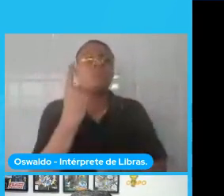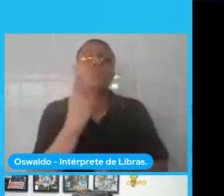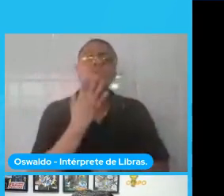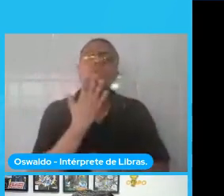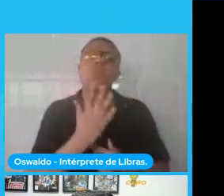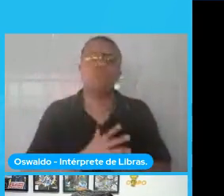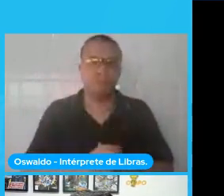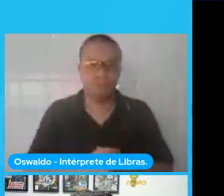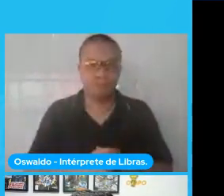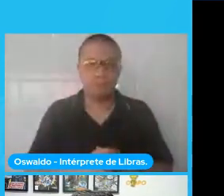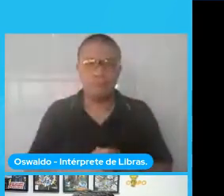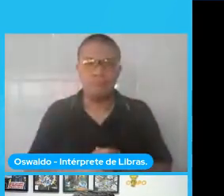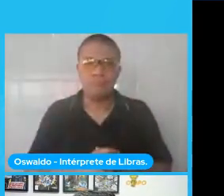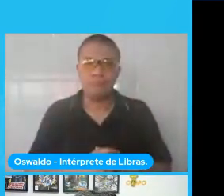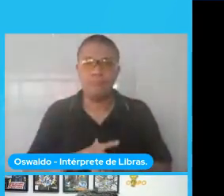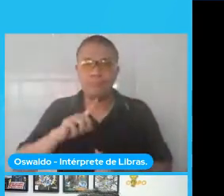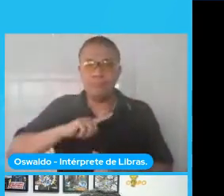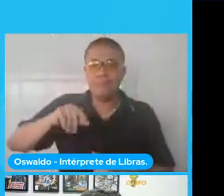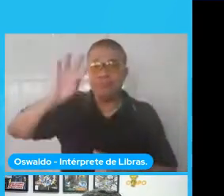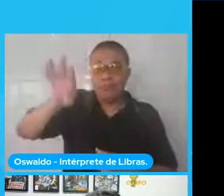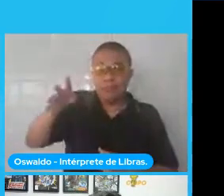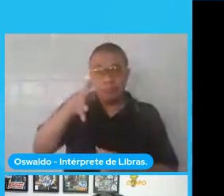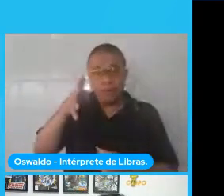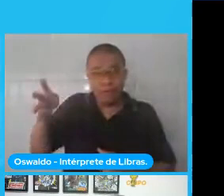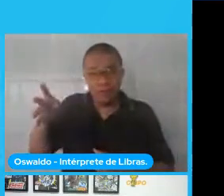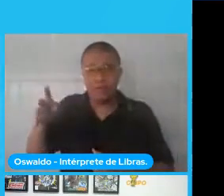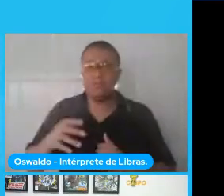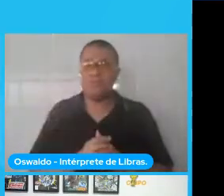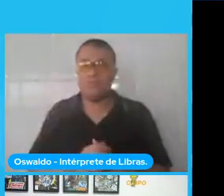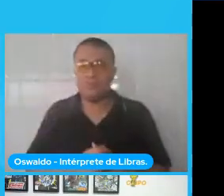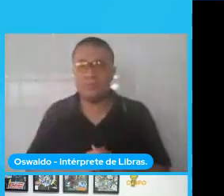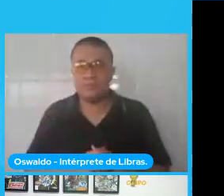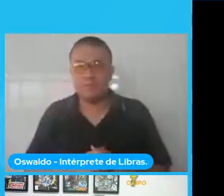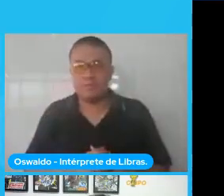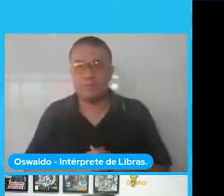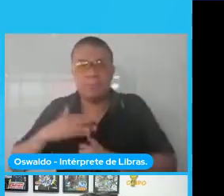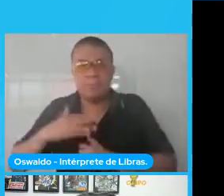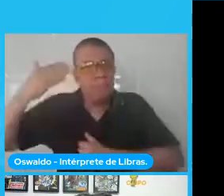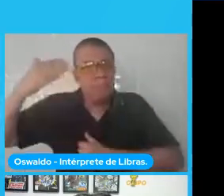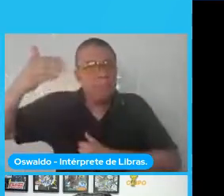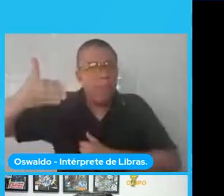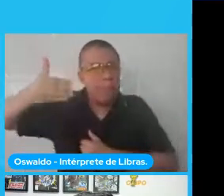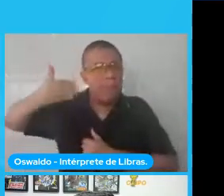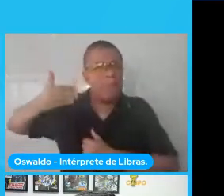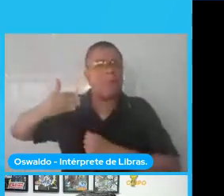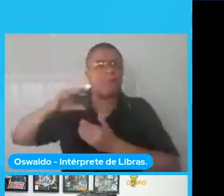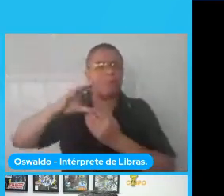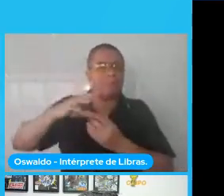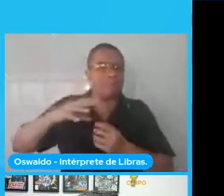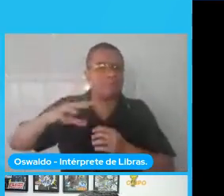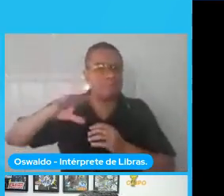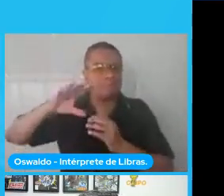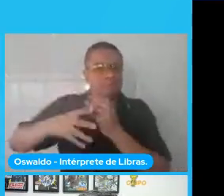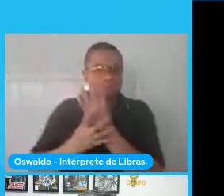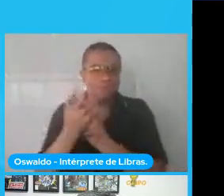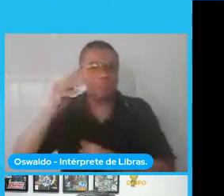uma vez que eu tenho essas matrizes elas vão gerar um tensor de ordem 3